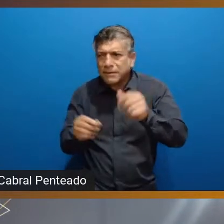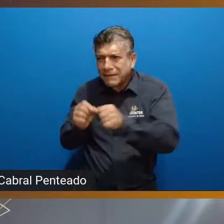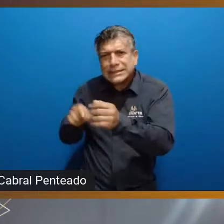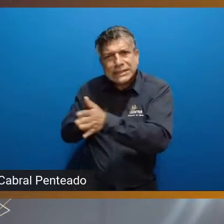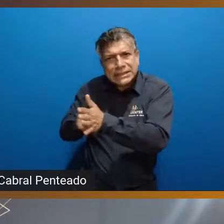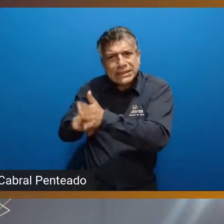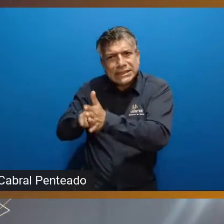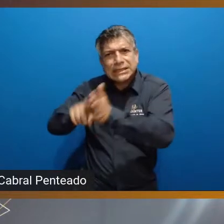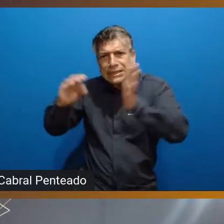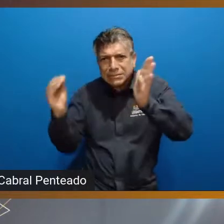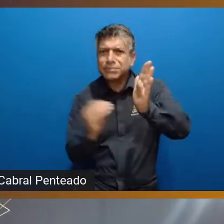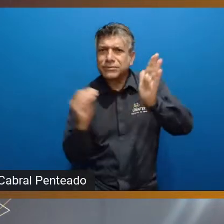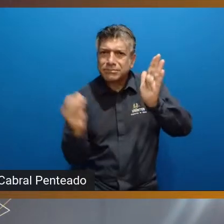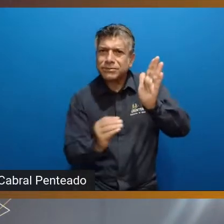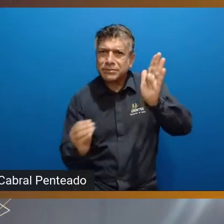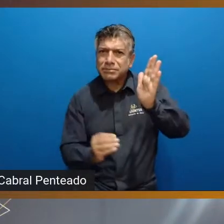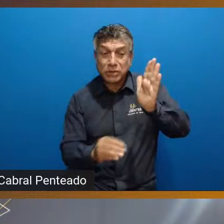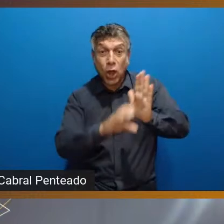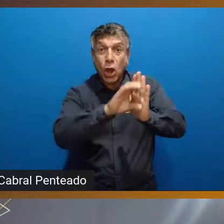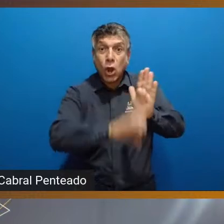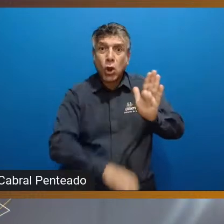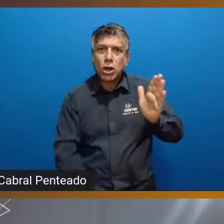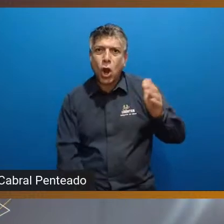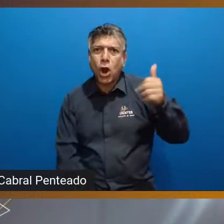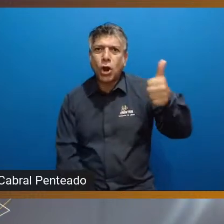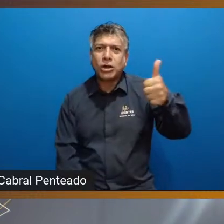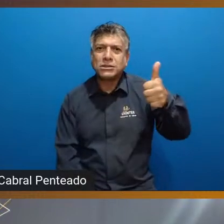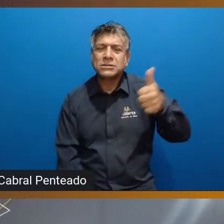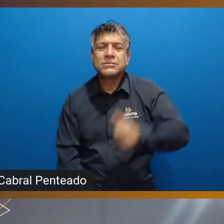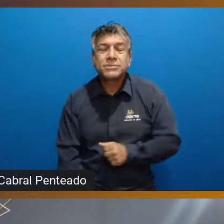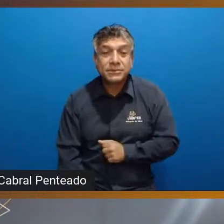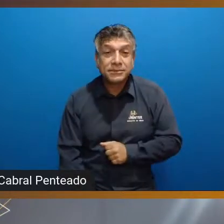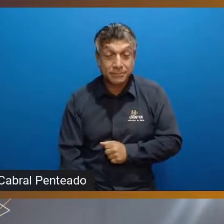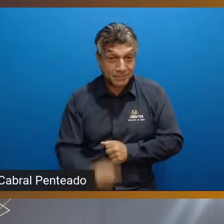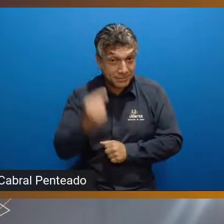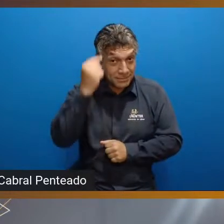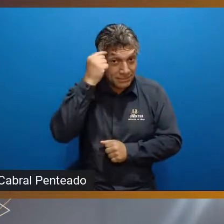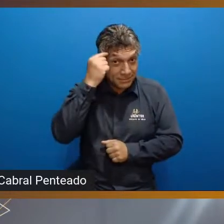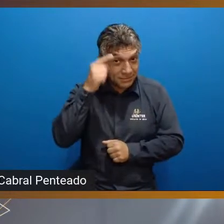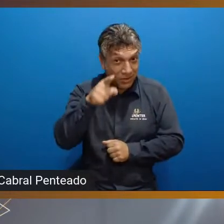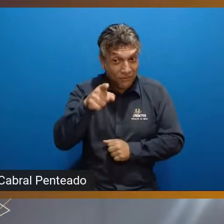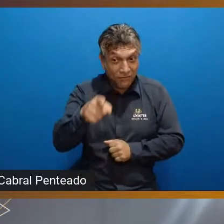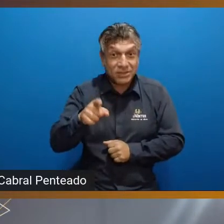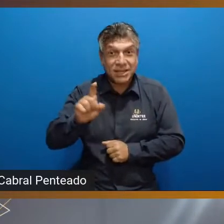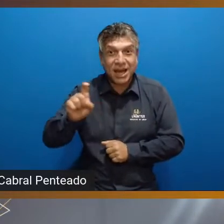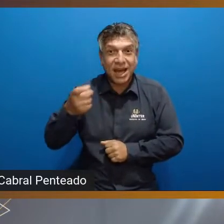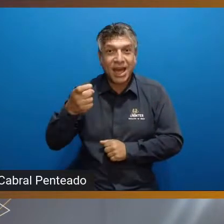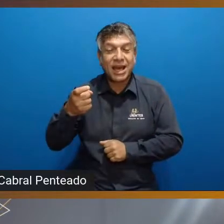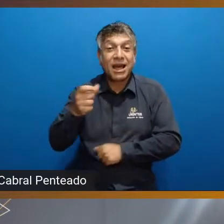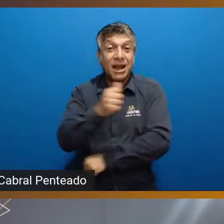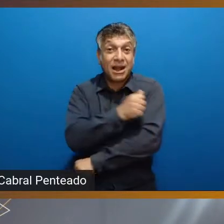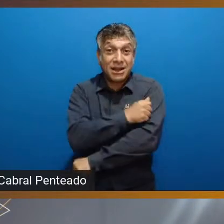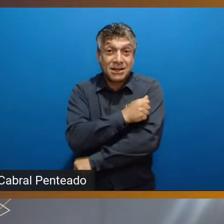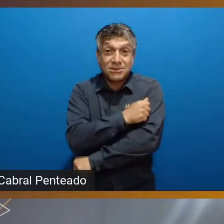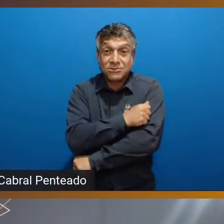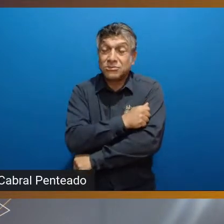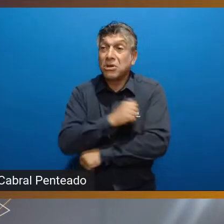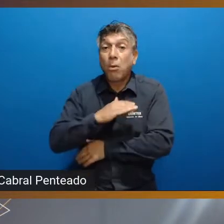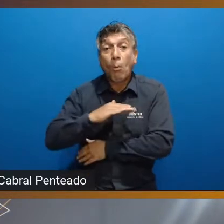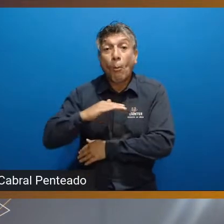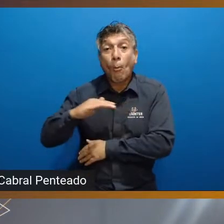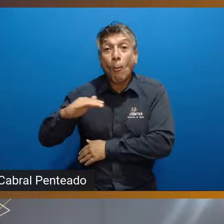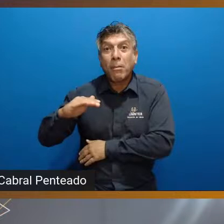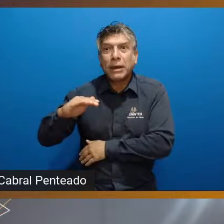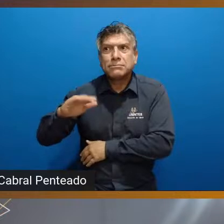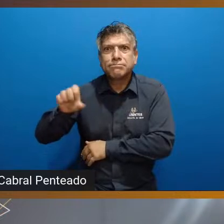você, quanto egresso, com uma formação bacana, é um processo de melhoria na sua vida contínua